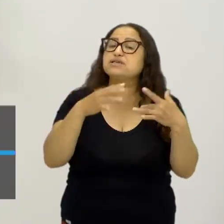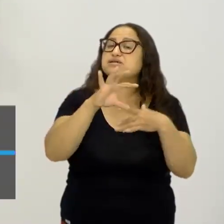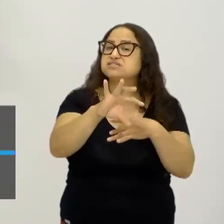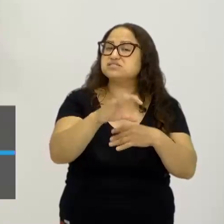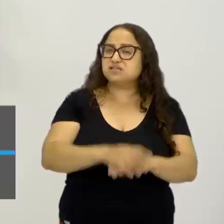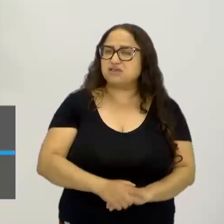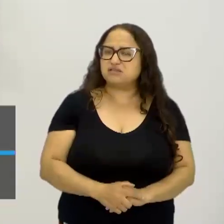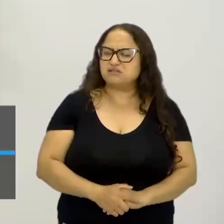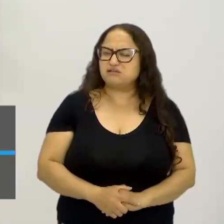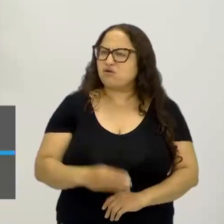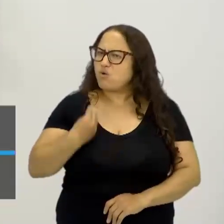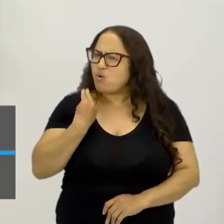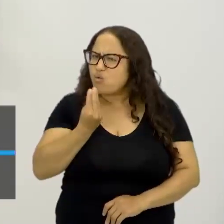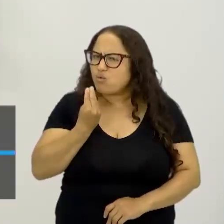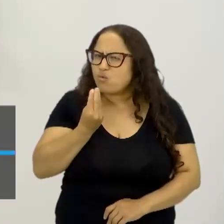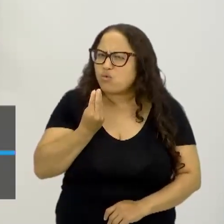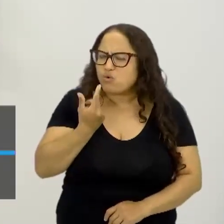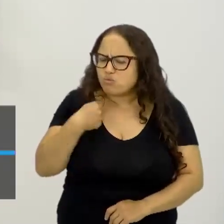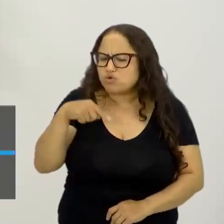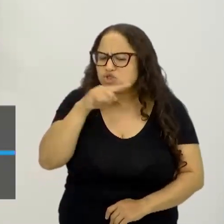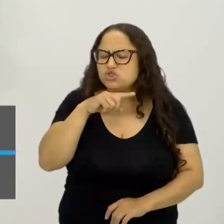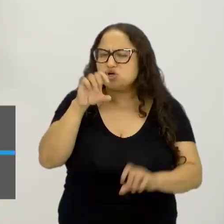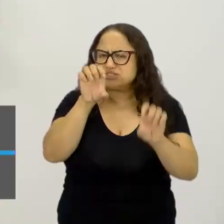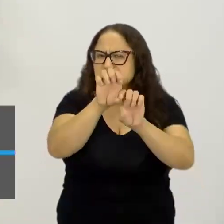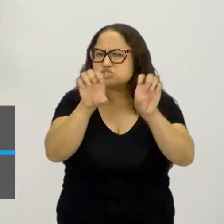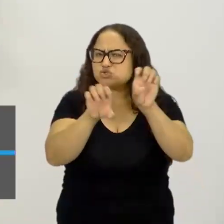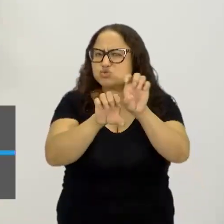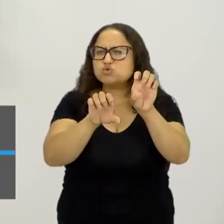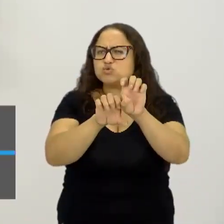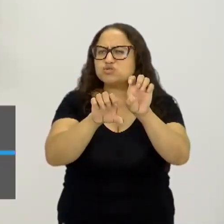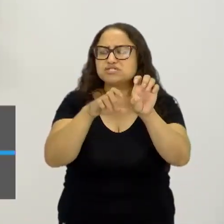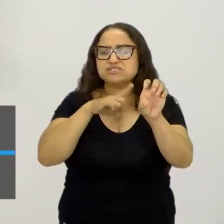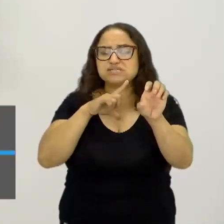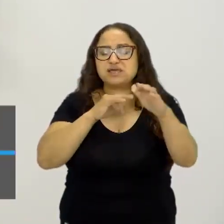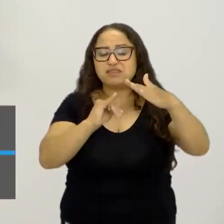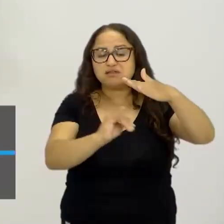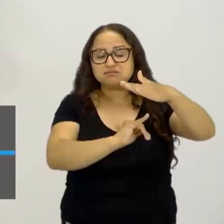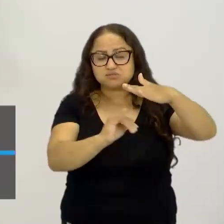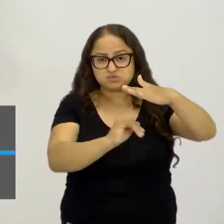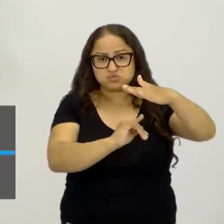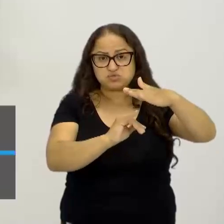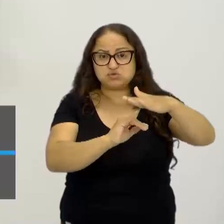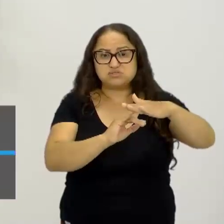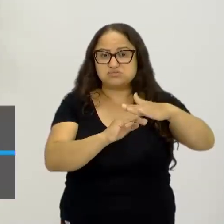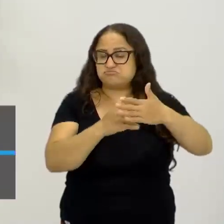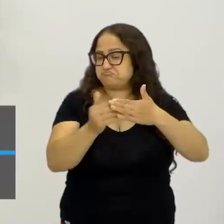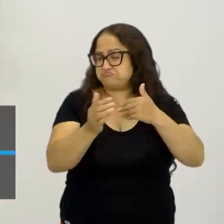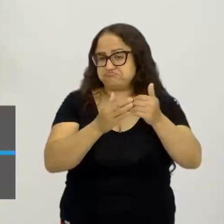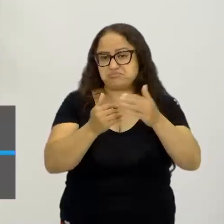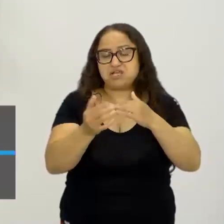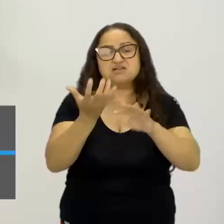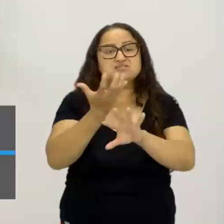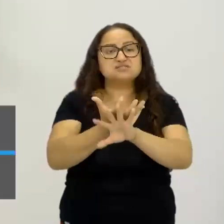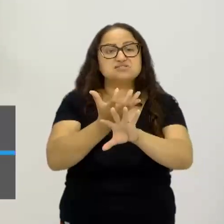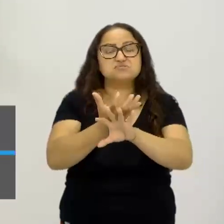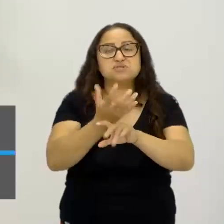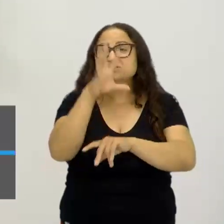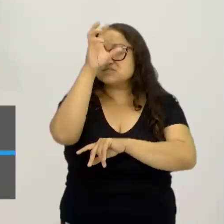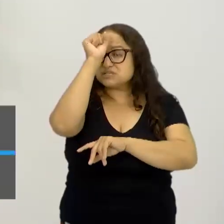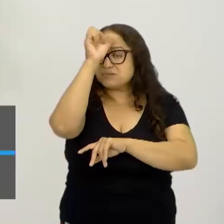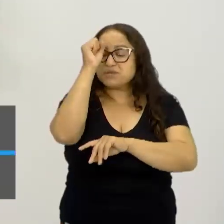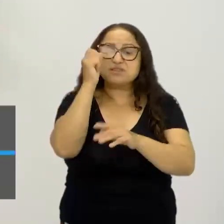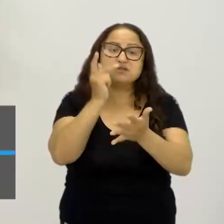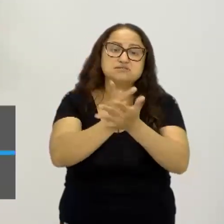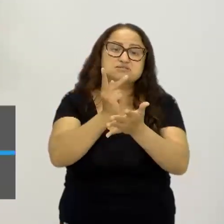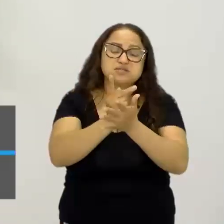nós, nas estruturas das instituições e tudo mais, as disciplinas que nós aprendemos em